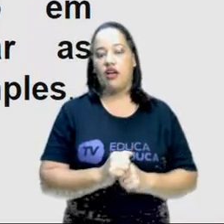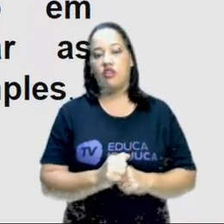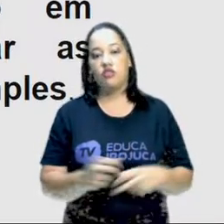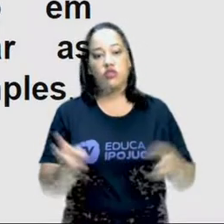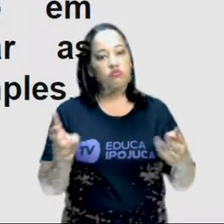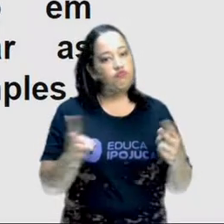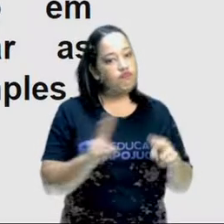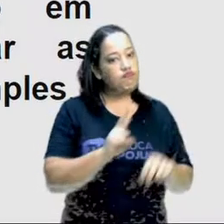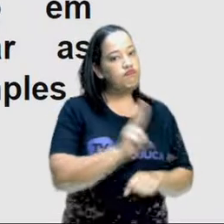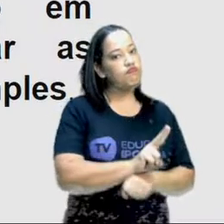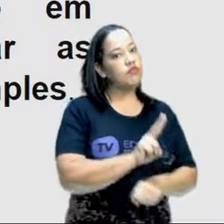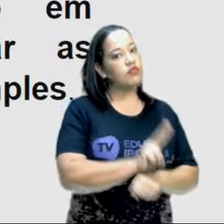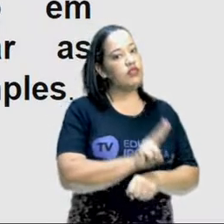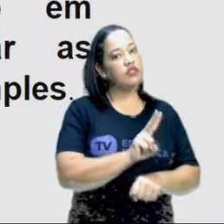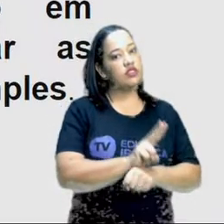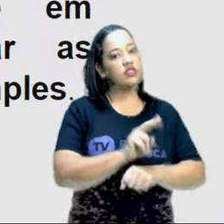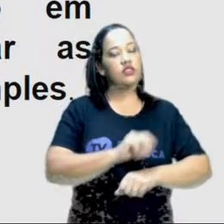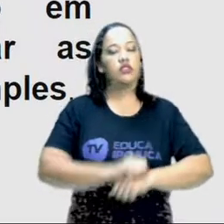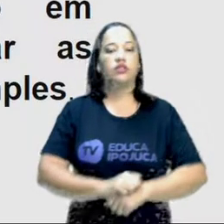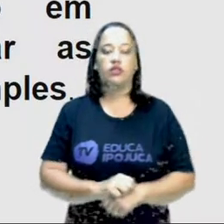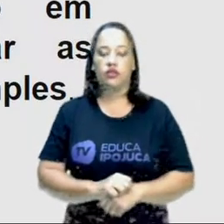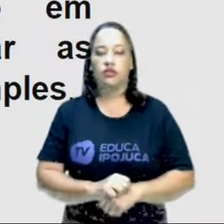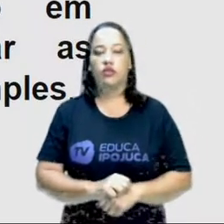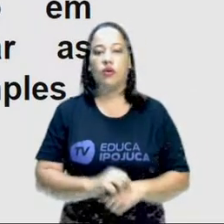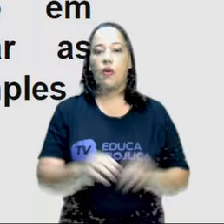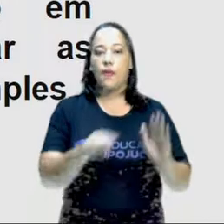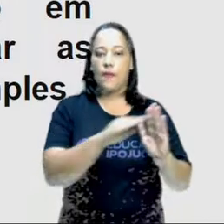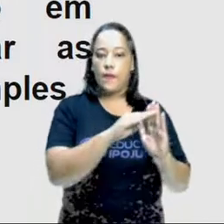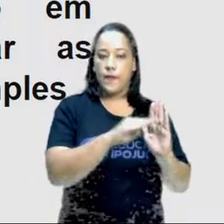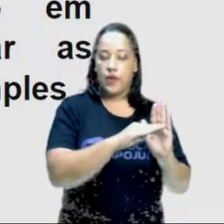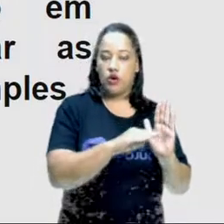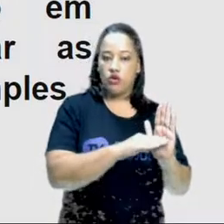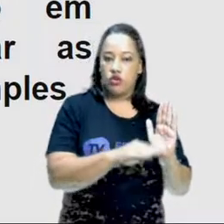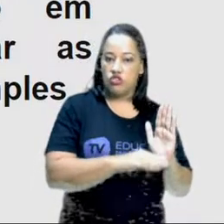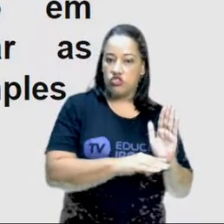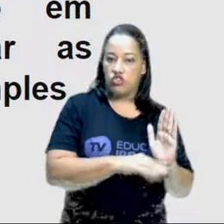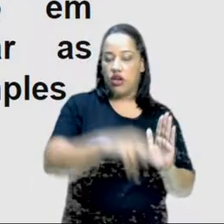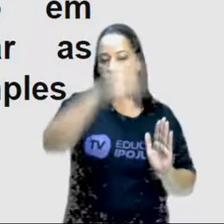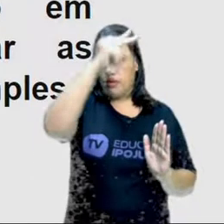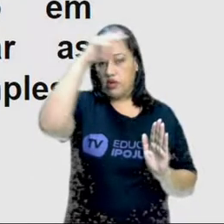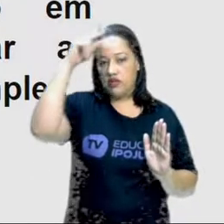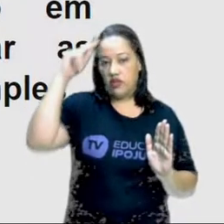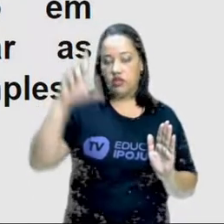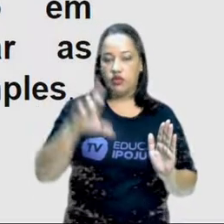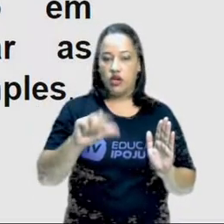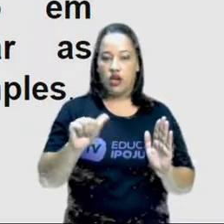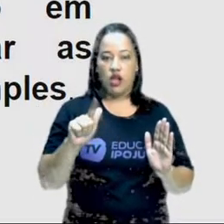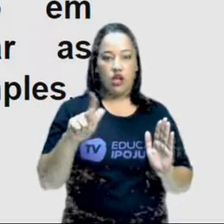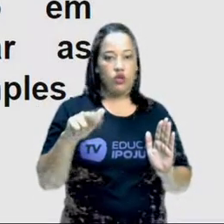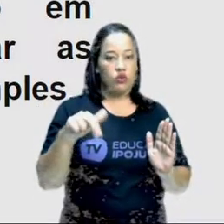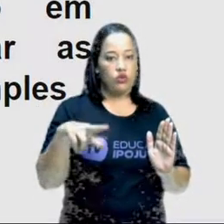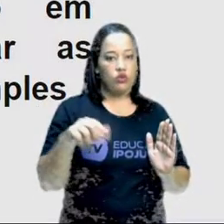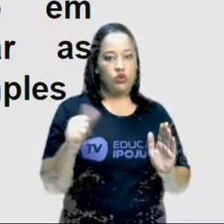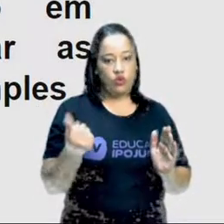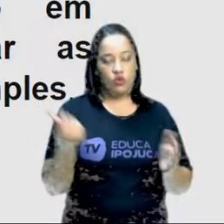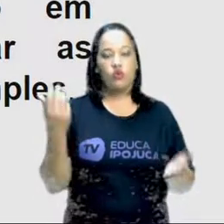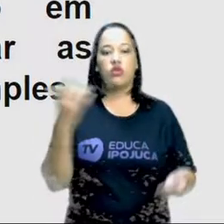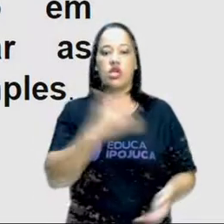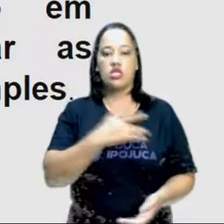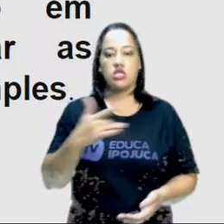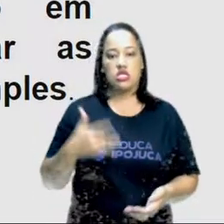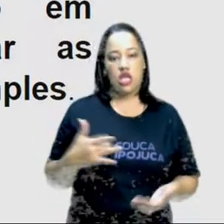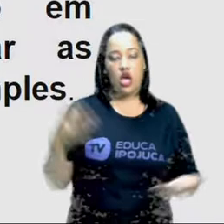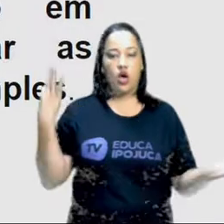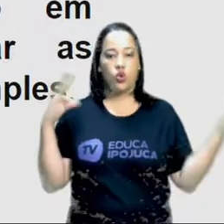Um projeto da Prefeitura de Laguna, em parceria com a Secretaria de Saúde e Turismo. E aqui são as